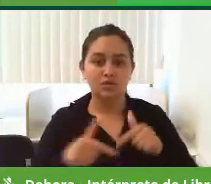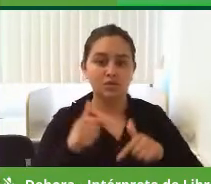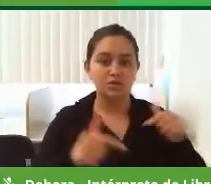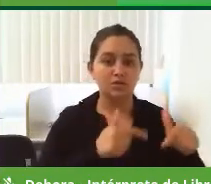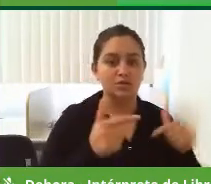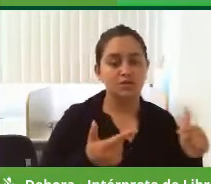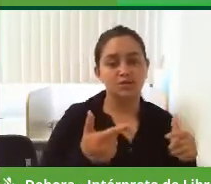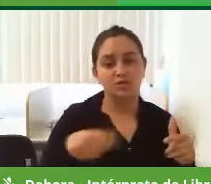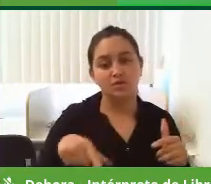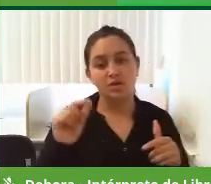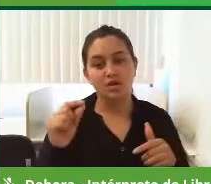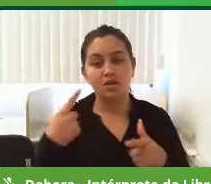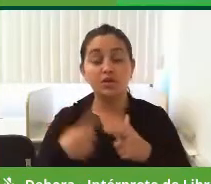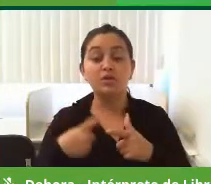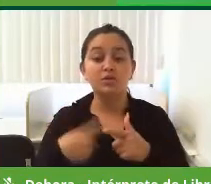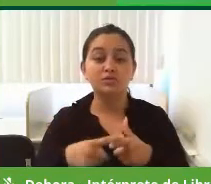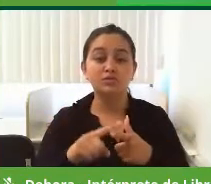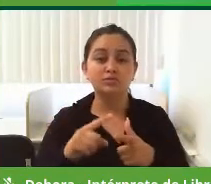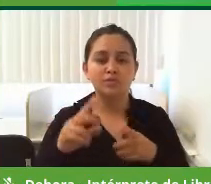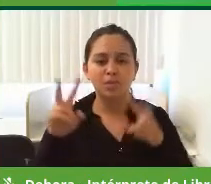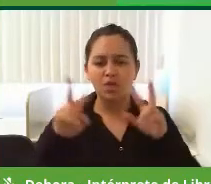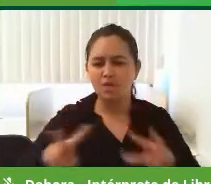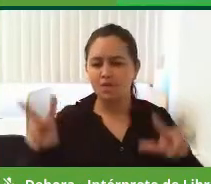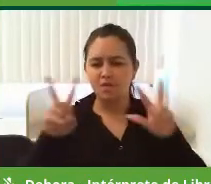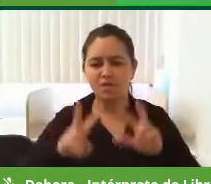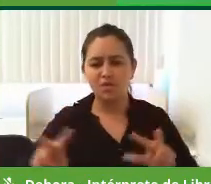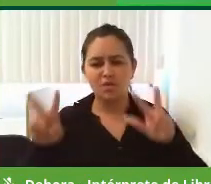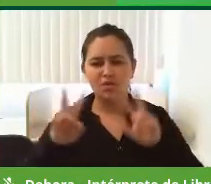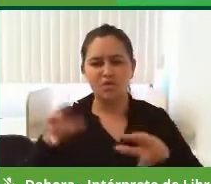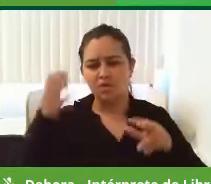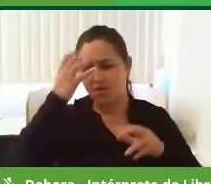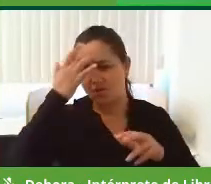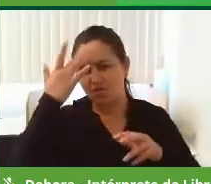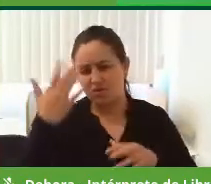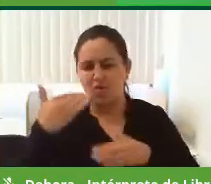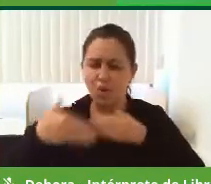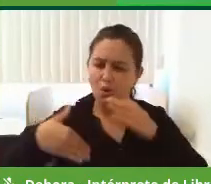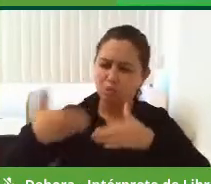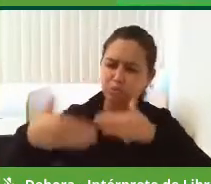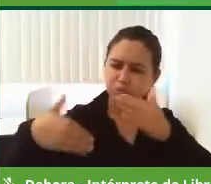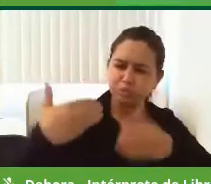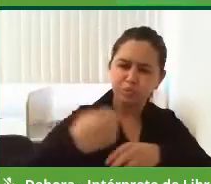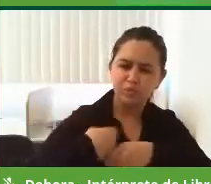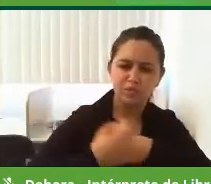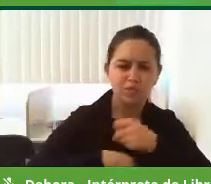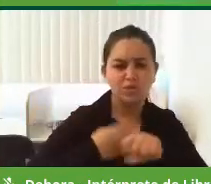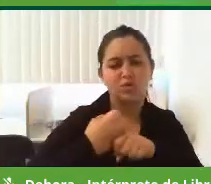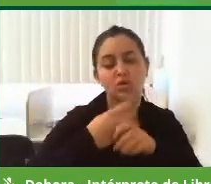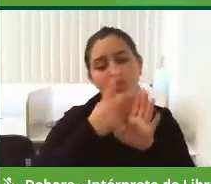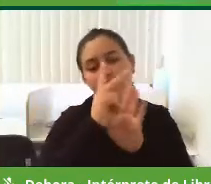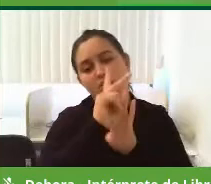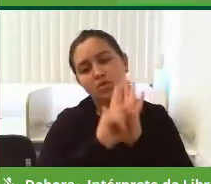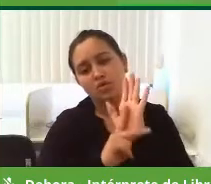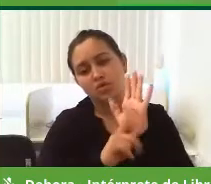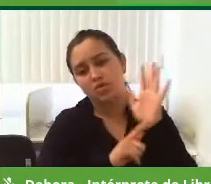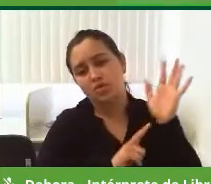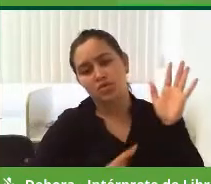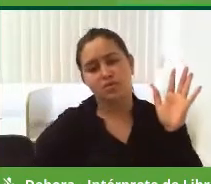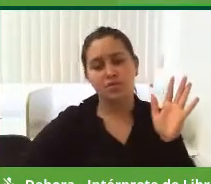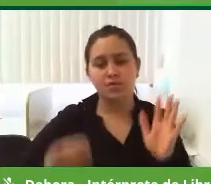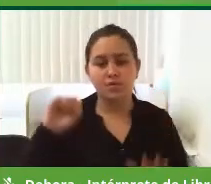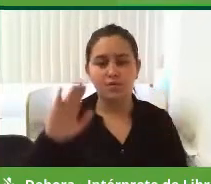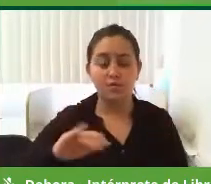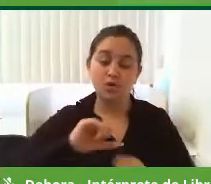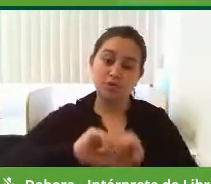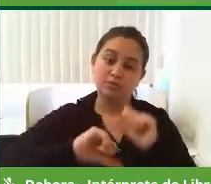eleito, porque nós percebemos que, ao longo dos tempos, os projetos de governo de São Bento, ele se